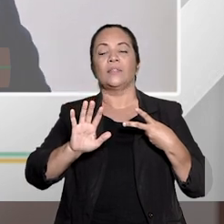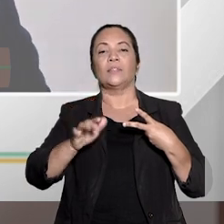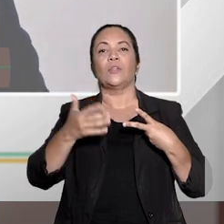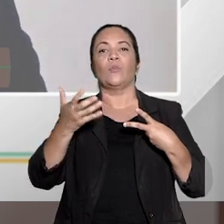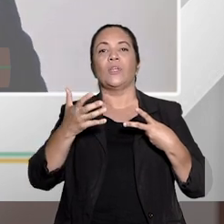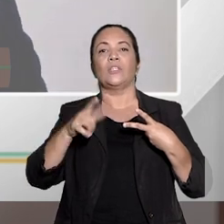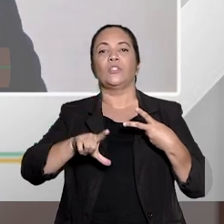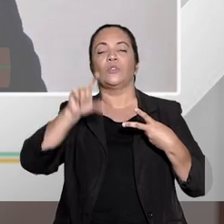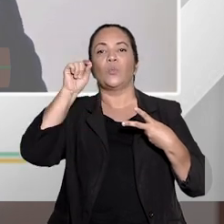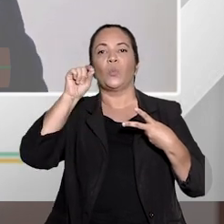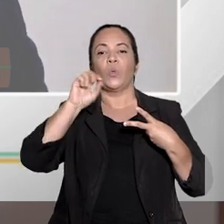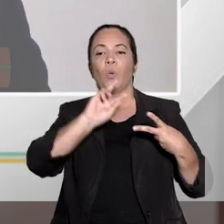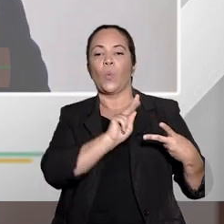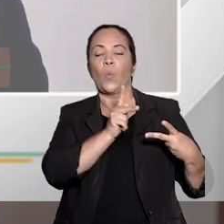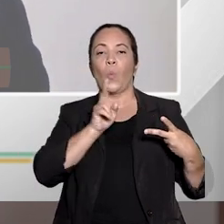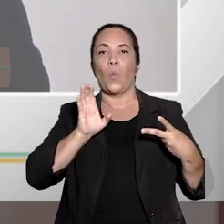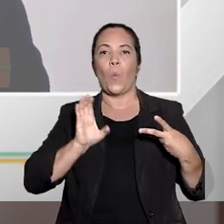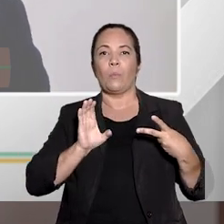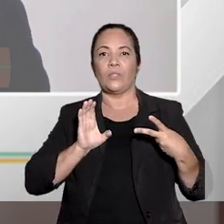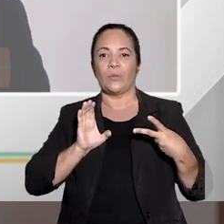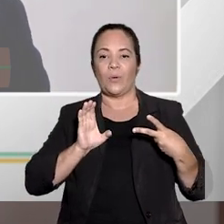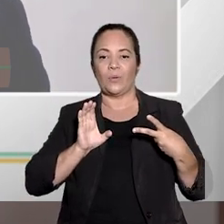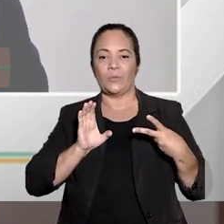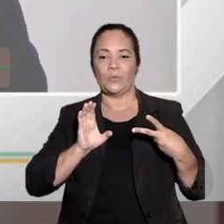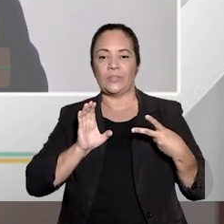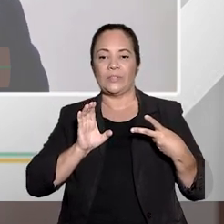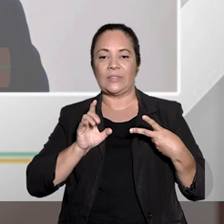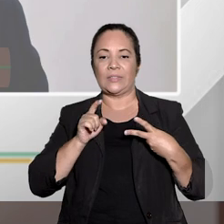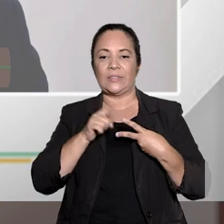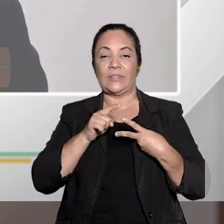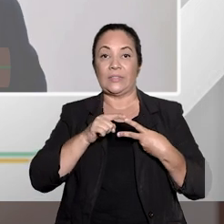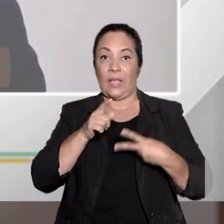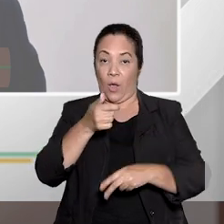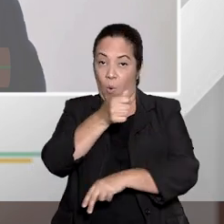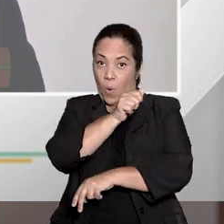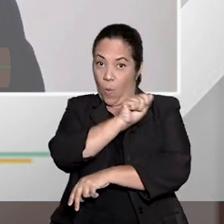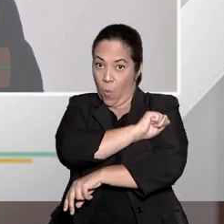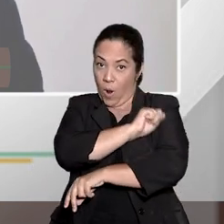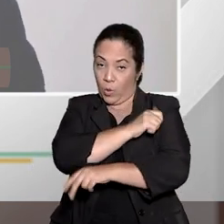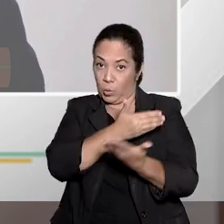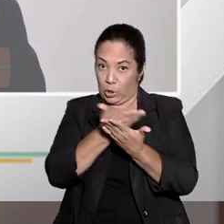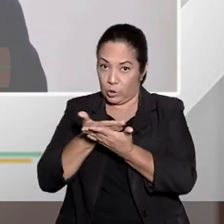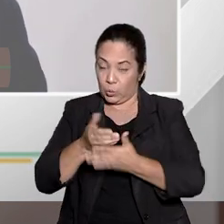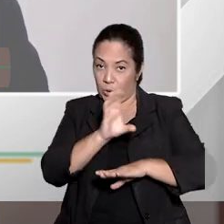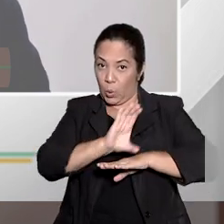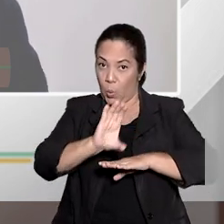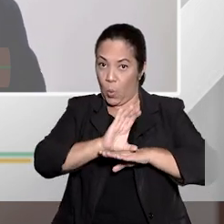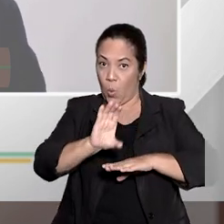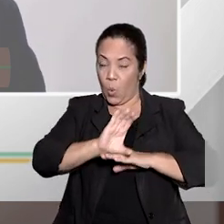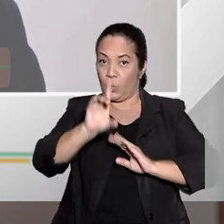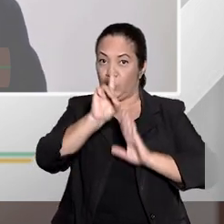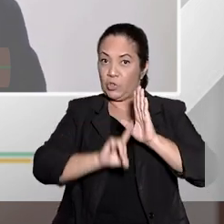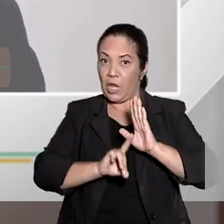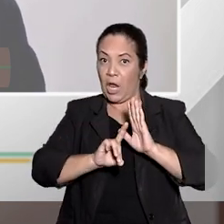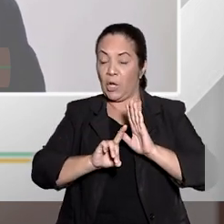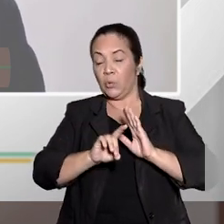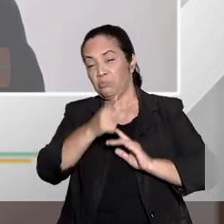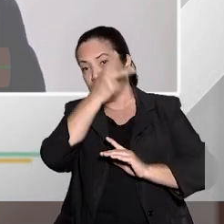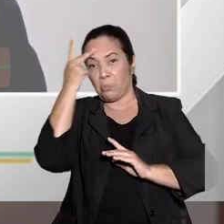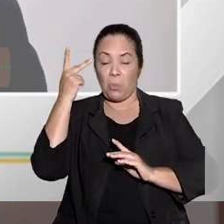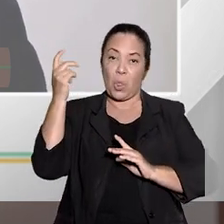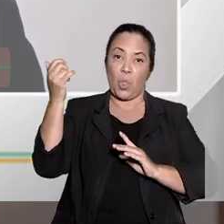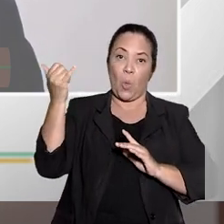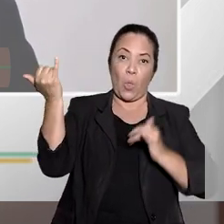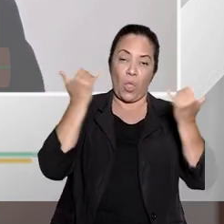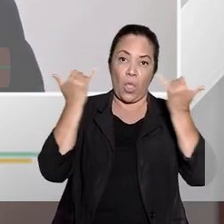colocar primeiro um habeas corpus que pouca gente conhece. Normalmente, o estudante de direito e a pessoa que ouve mesmo as notícias pela